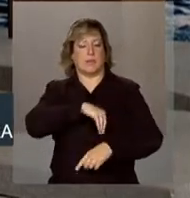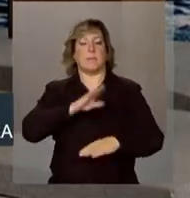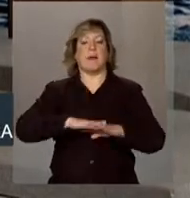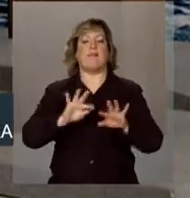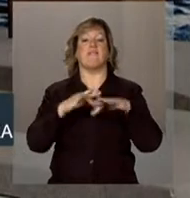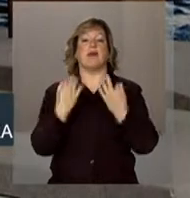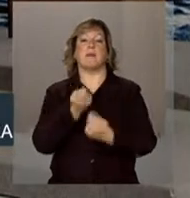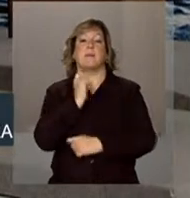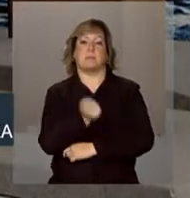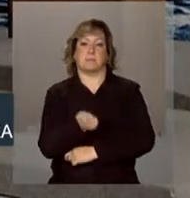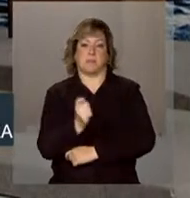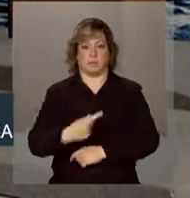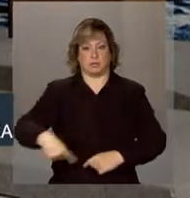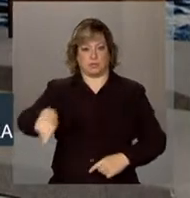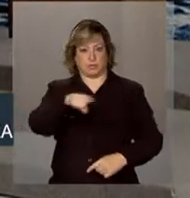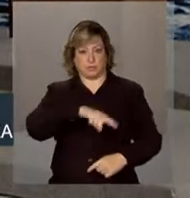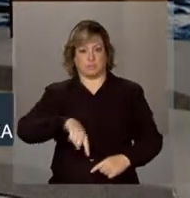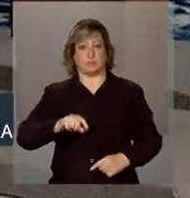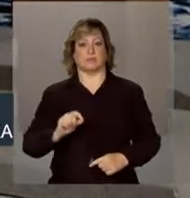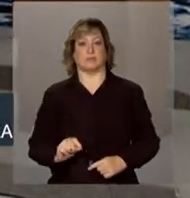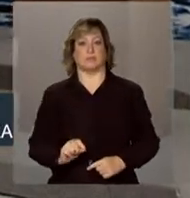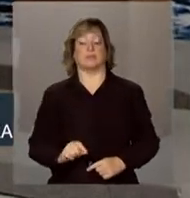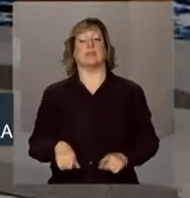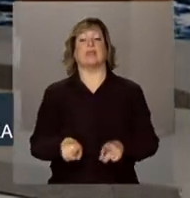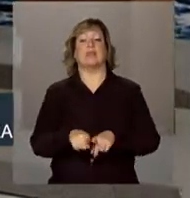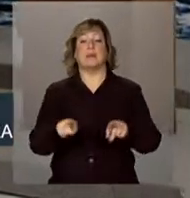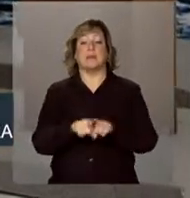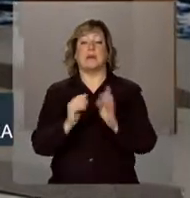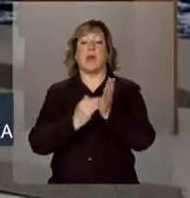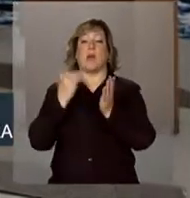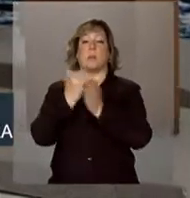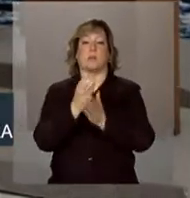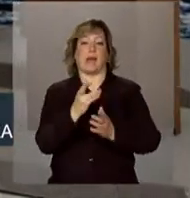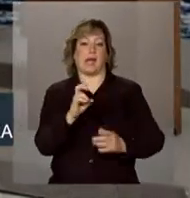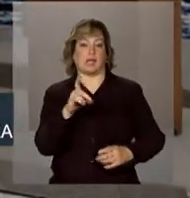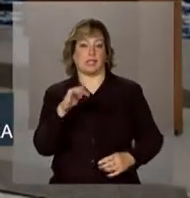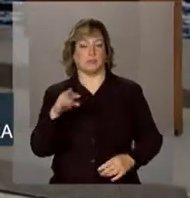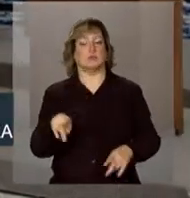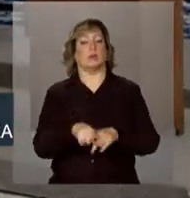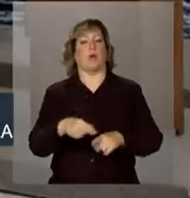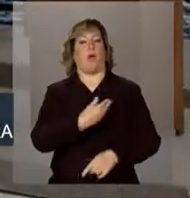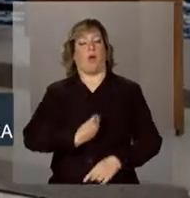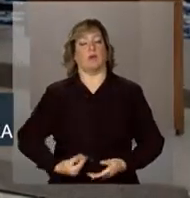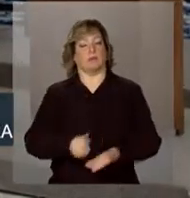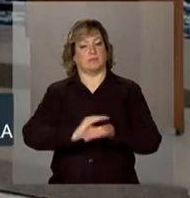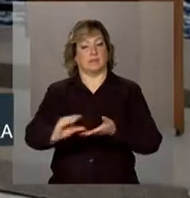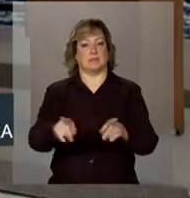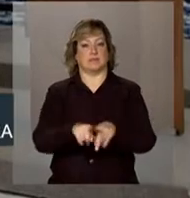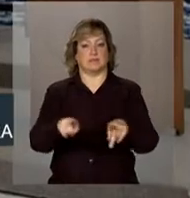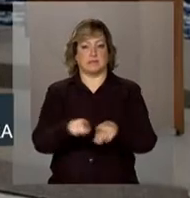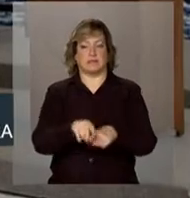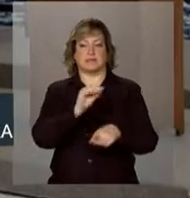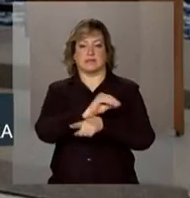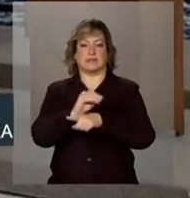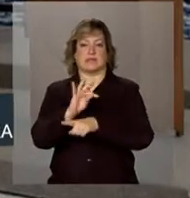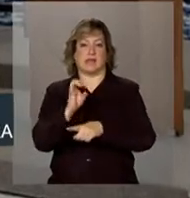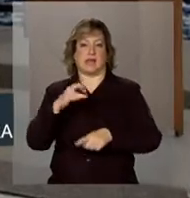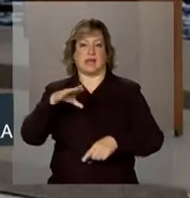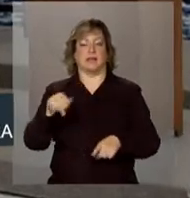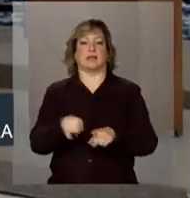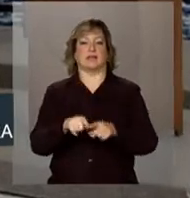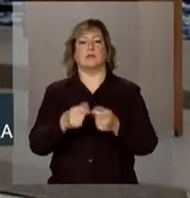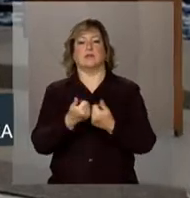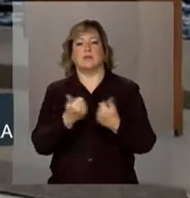pescadores. Além de aumentar o crédito, o governo vai investir também em assistência técnica, estimular a formação de